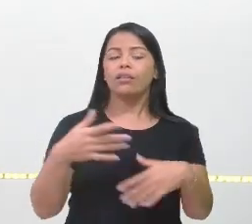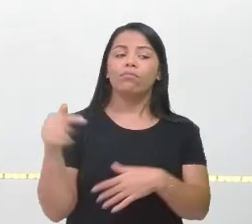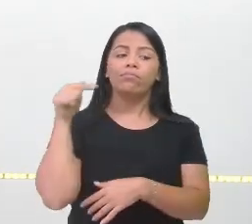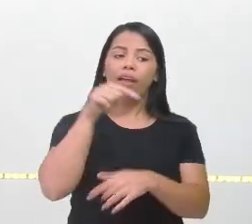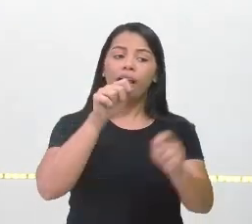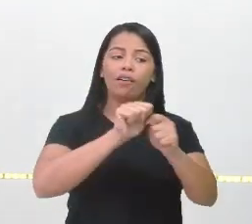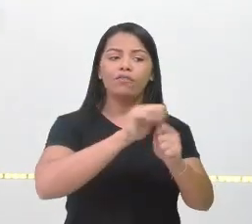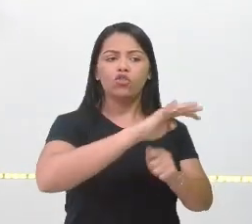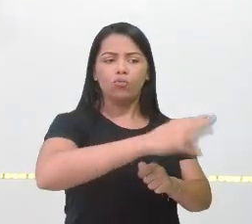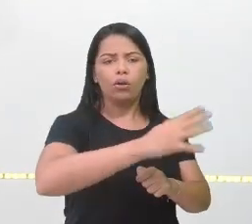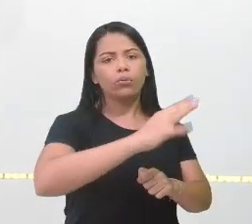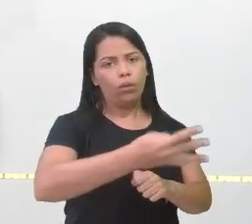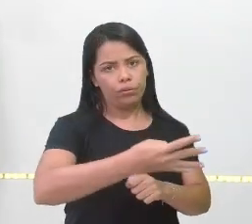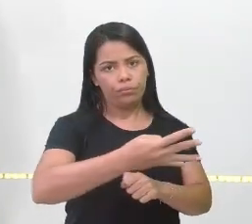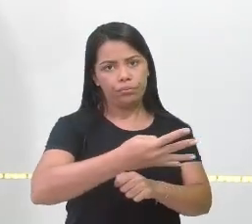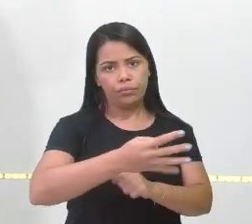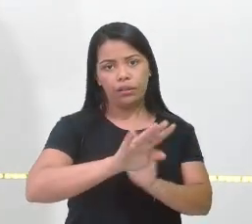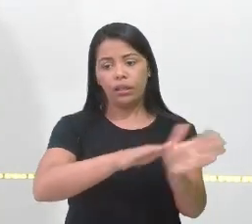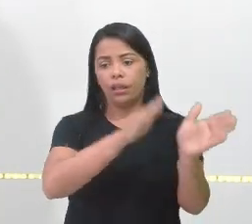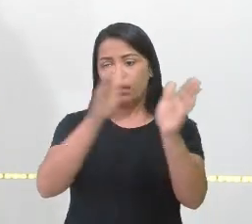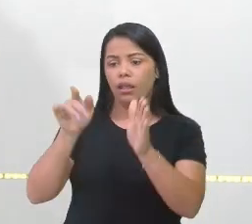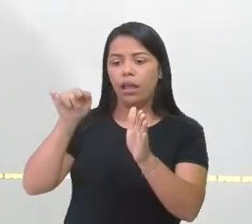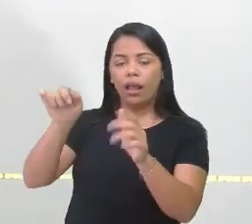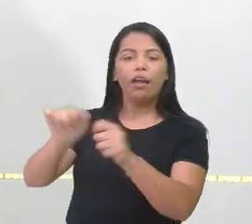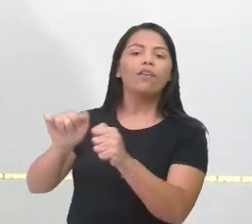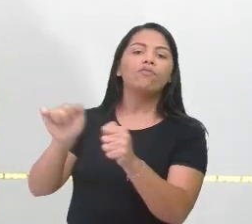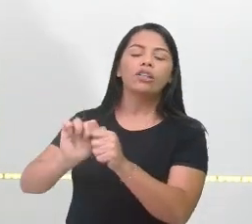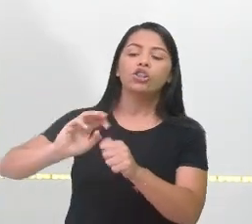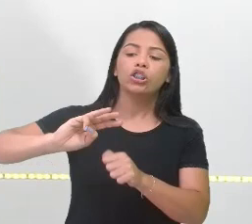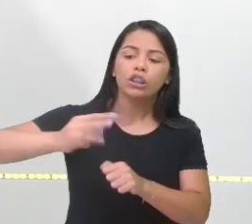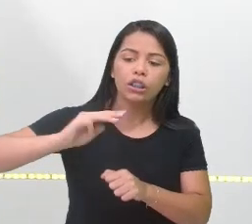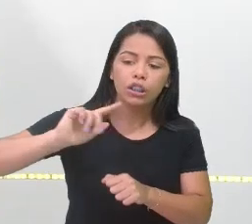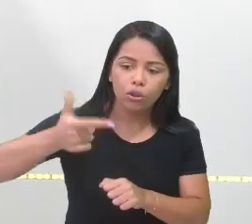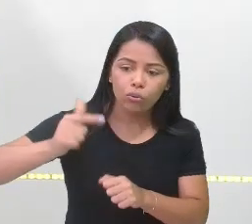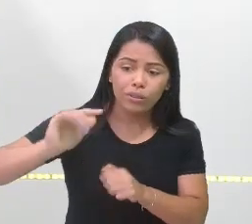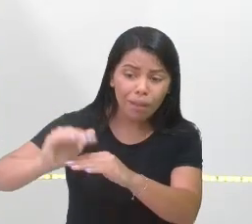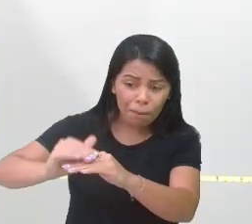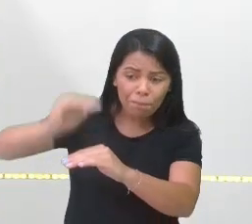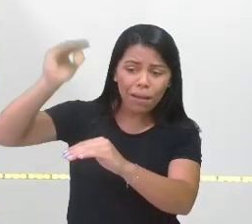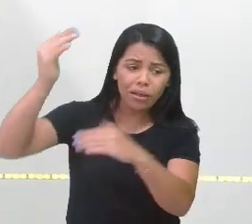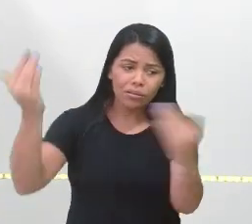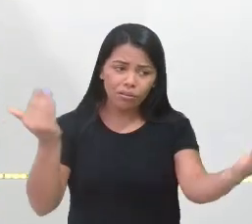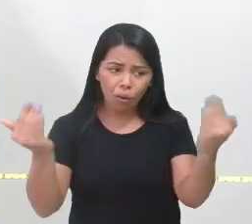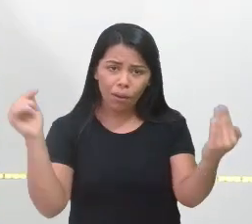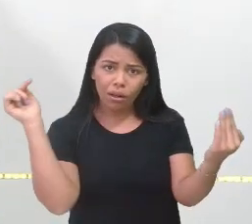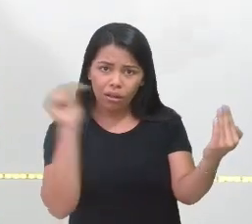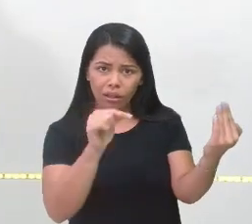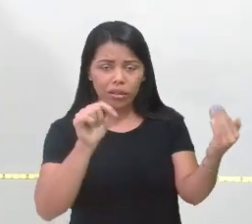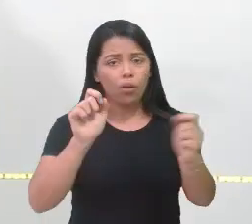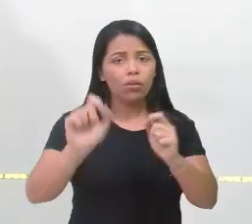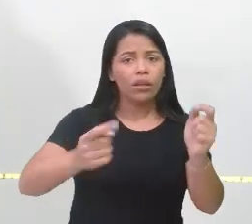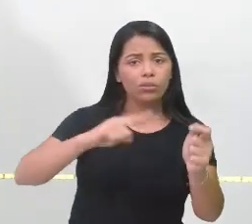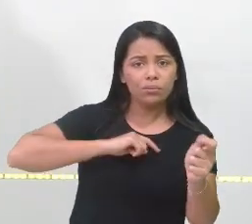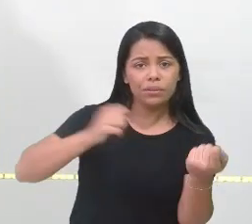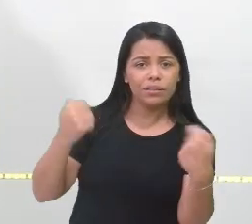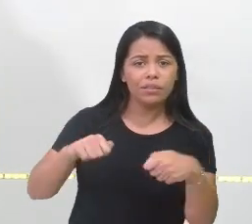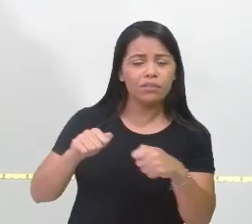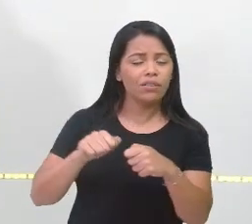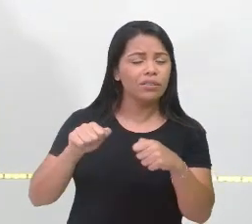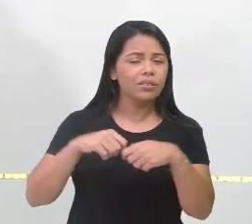44 pulseiras e Sara fez 32 pulseiras a mais. O que é a gente tem que fazer?